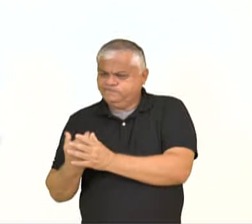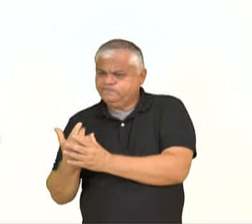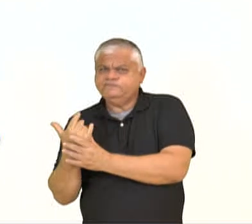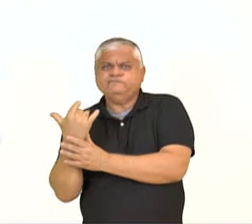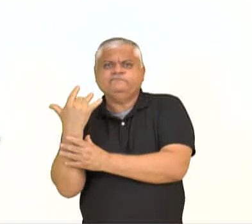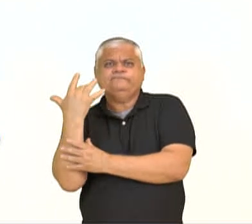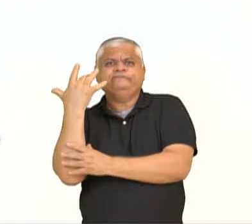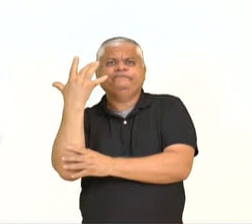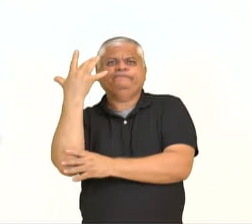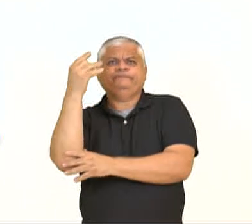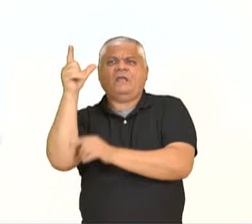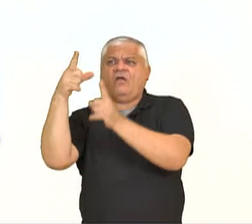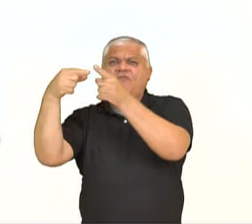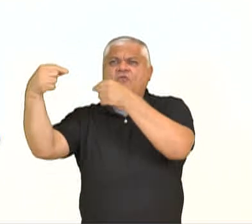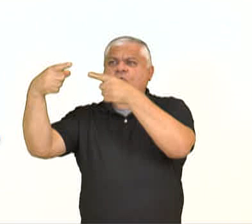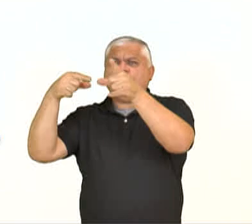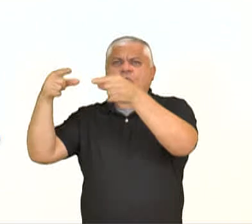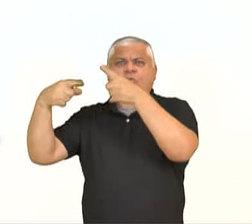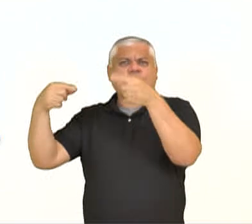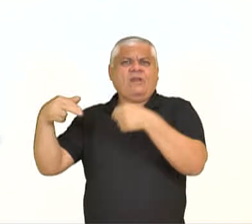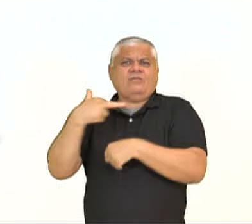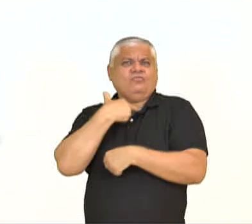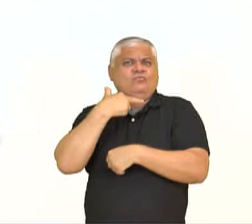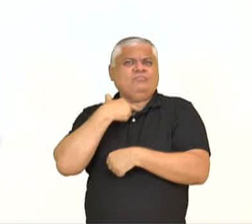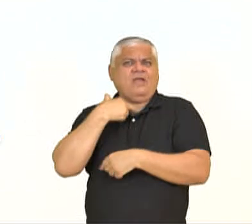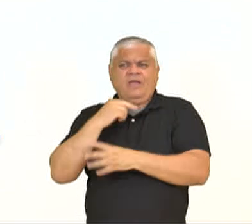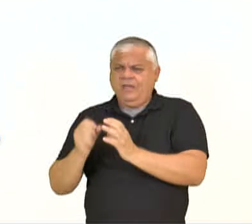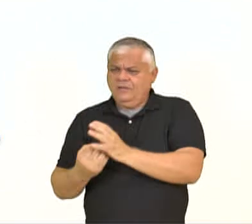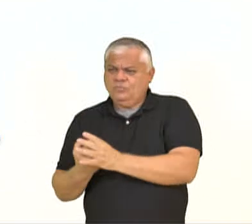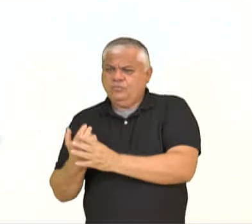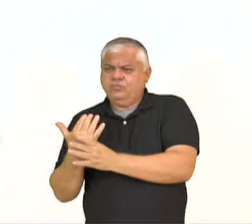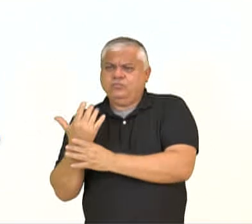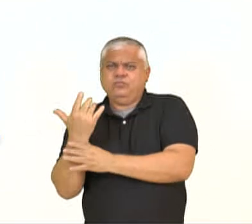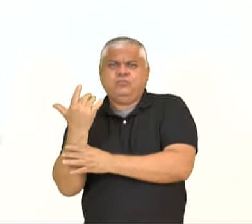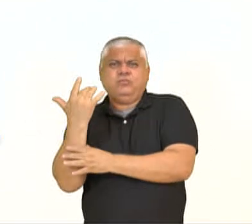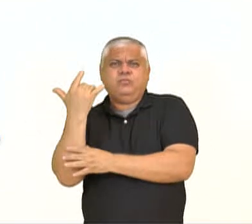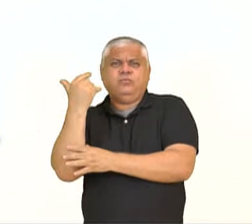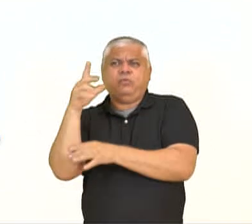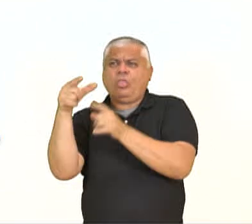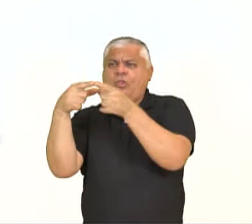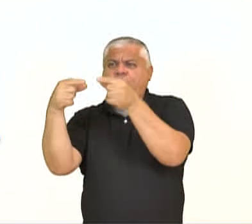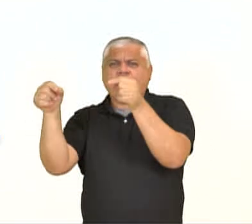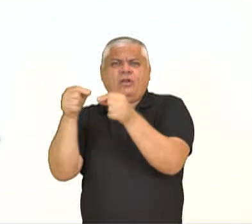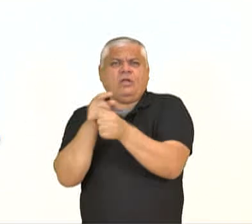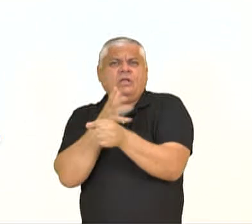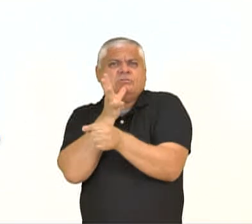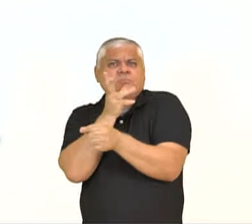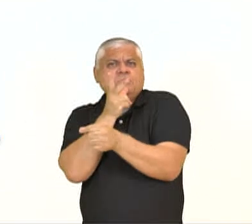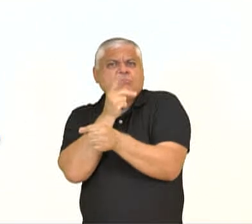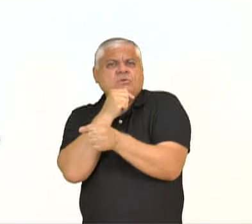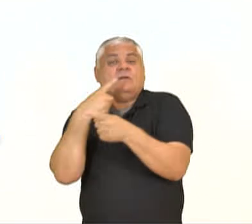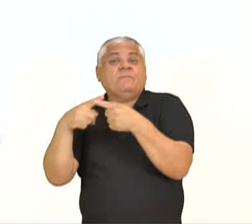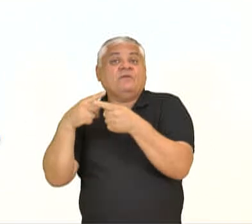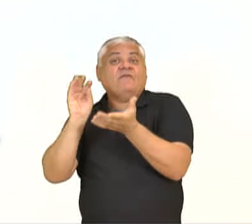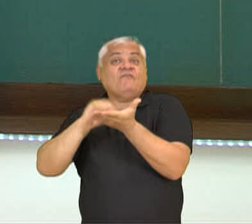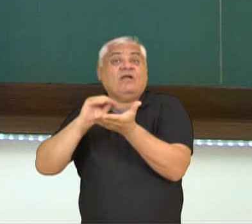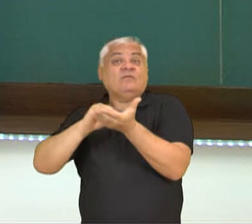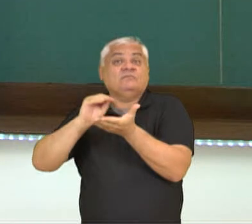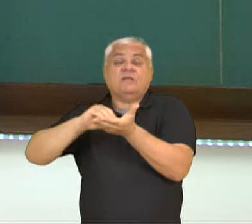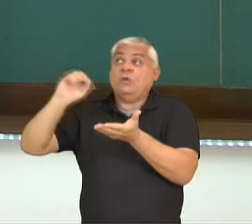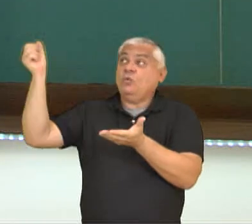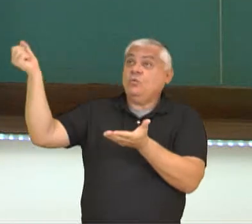folhas acabam não acompanhando esse crescimento. E isso pode acontecer por conta da ausência de luz,